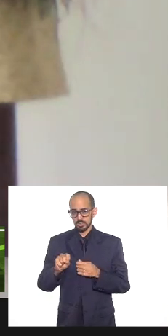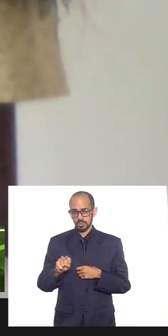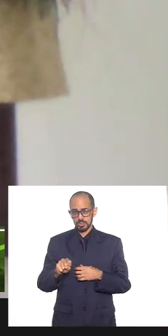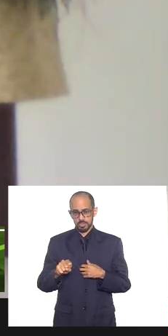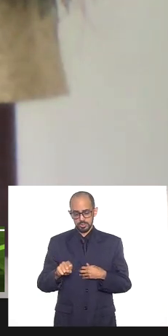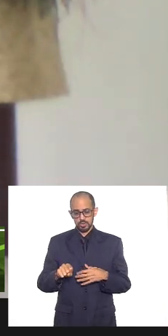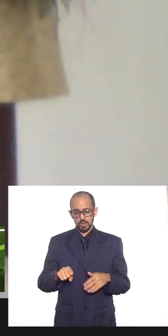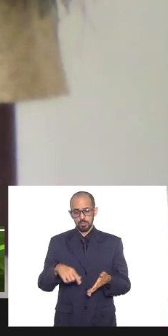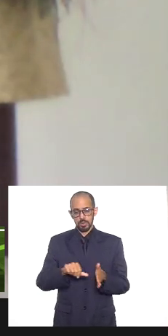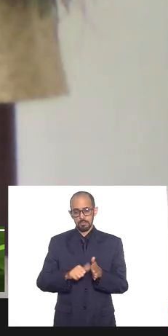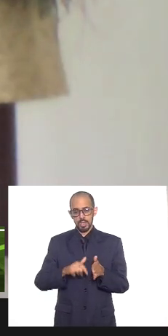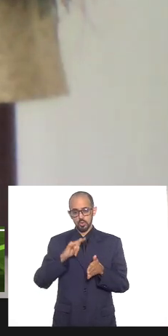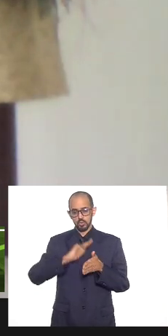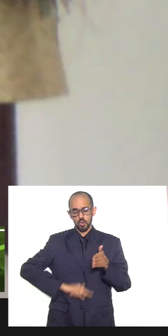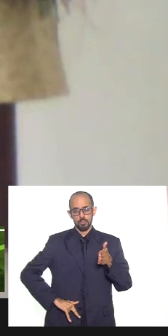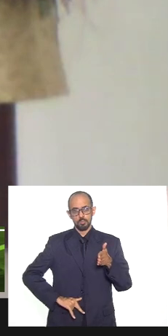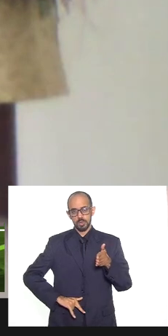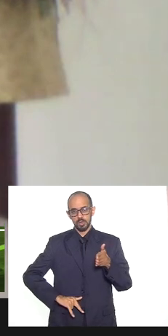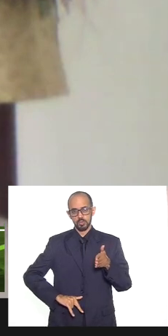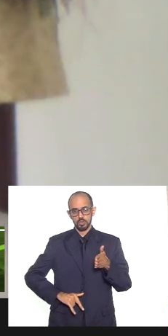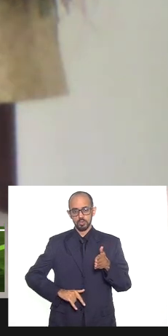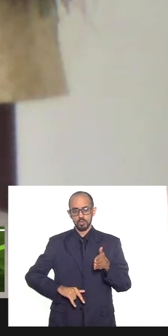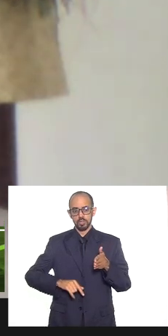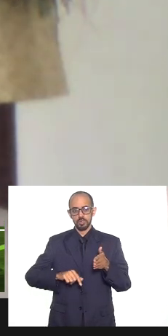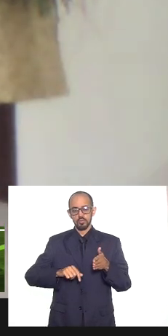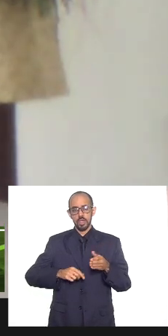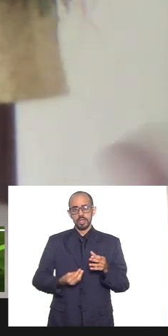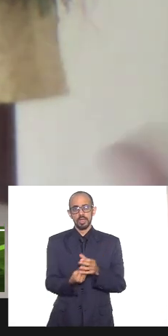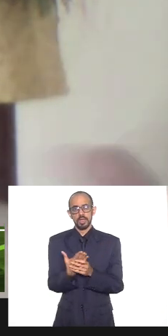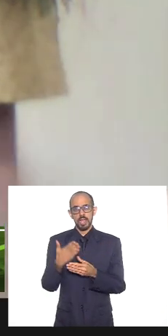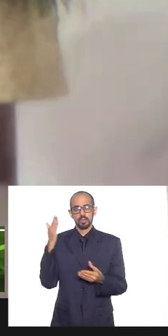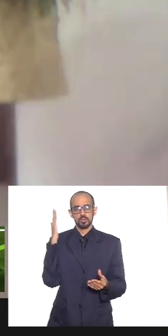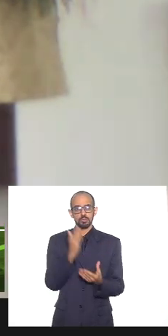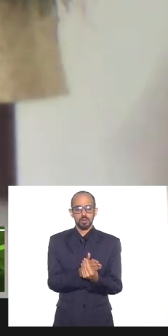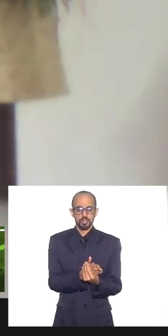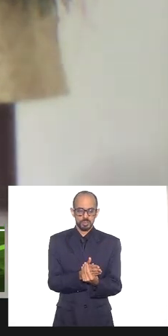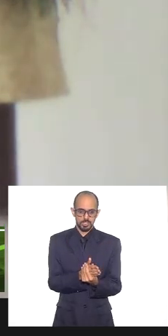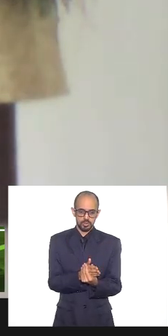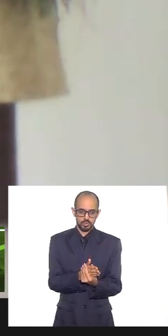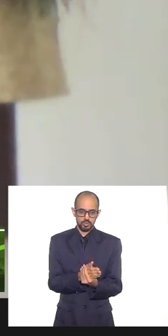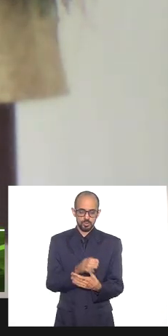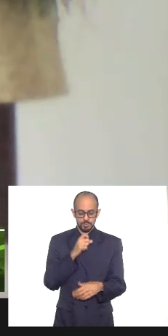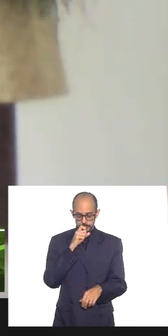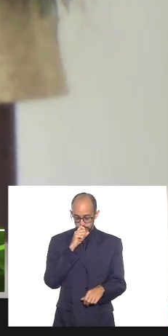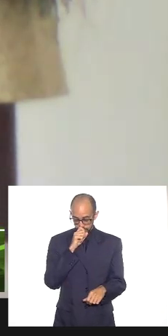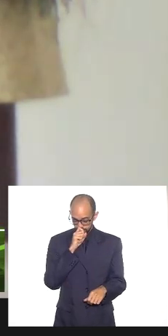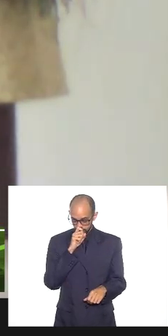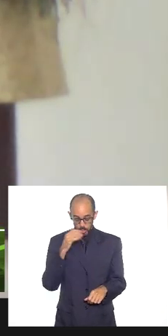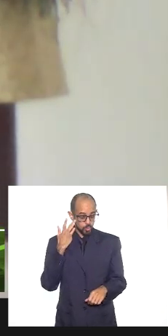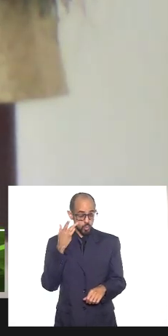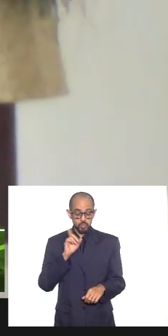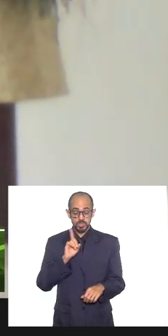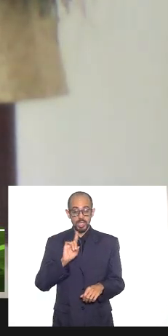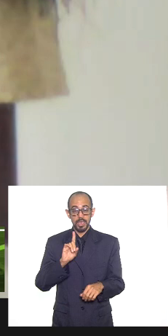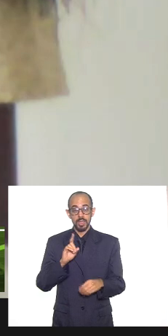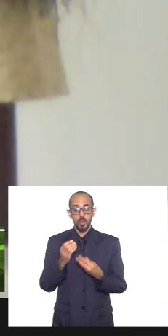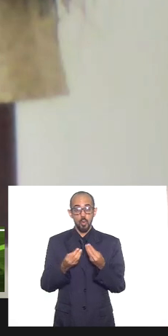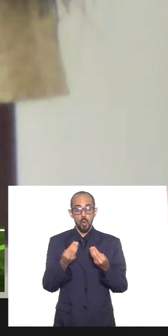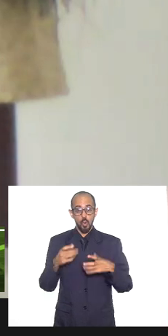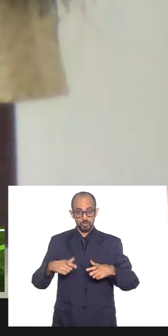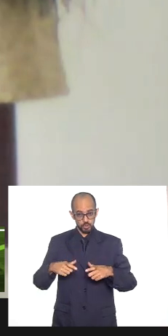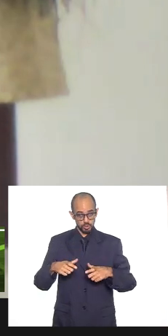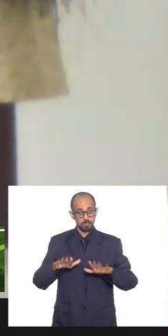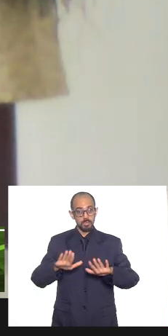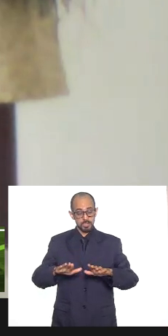documento que virou um processo, que está aí, não sei onde, mas que a CPI poderia até